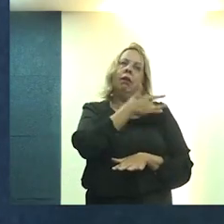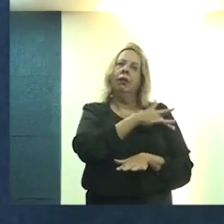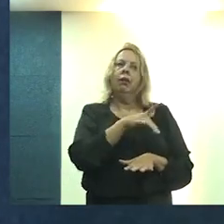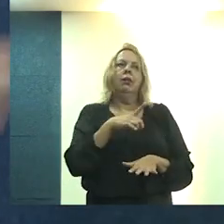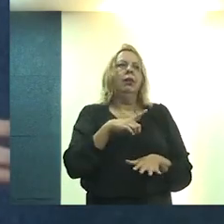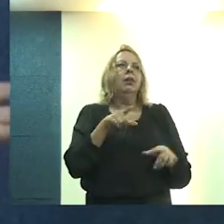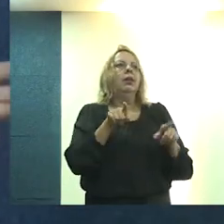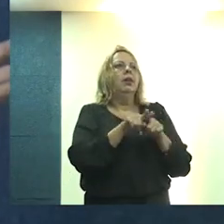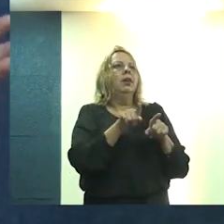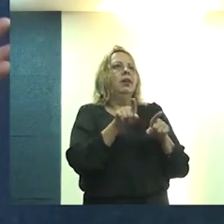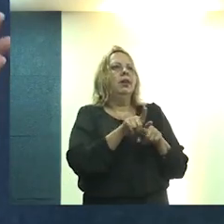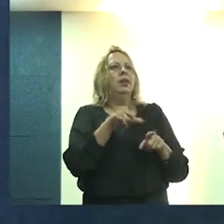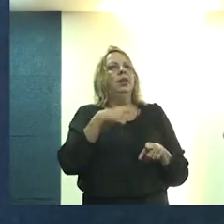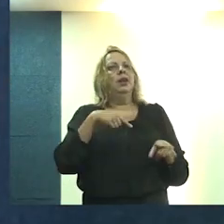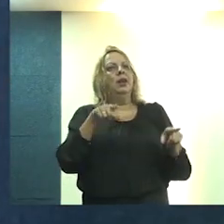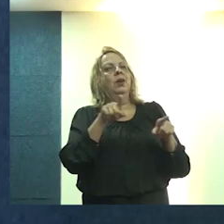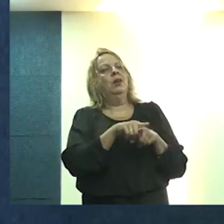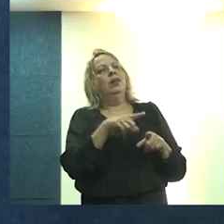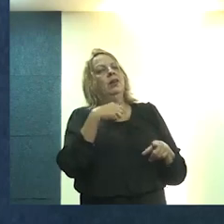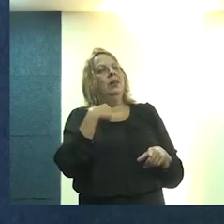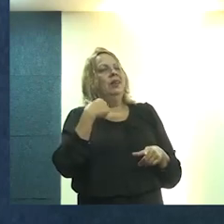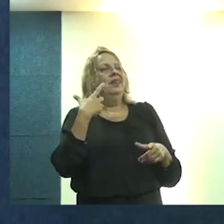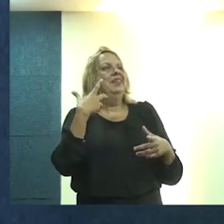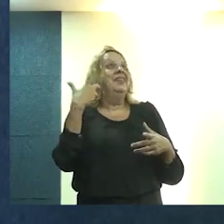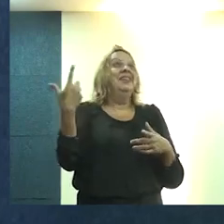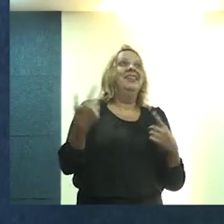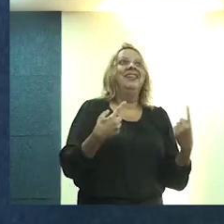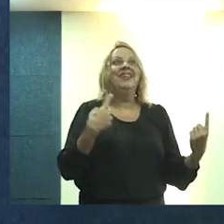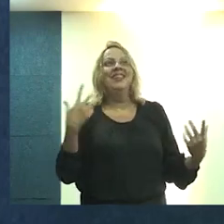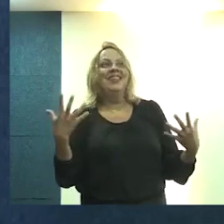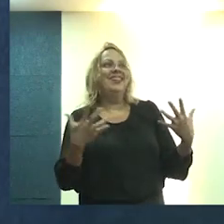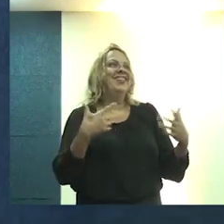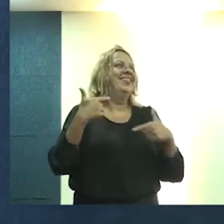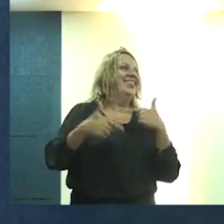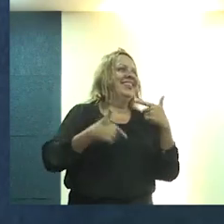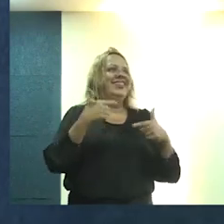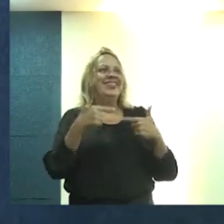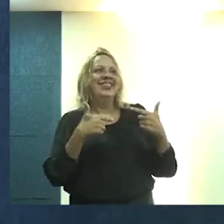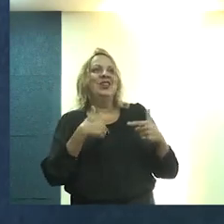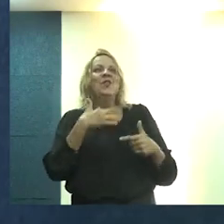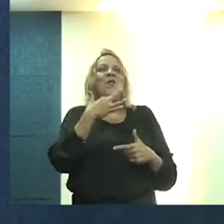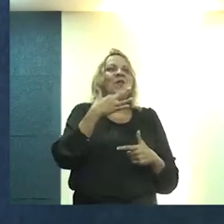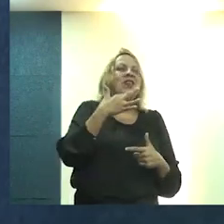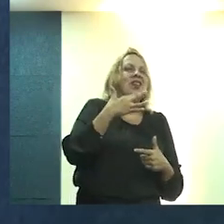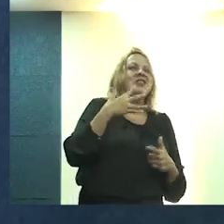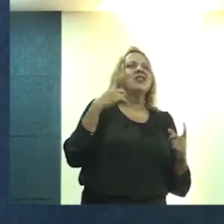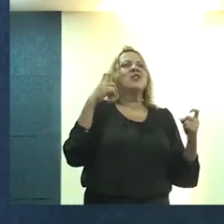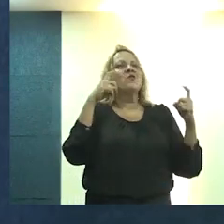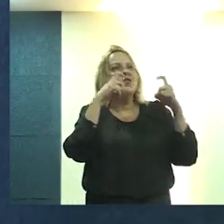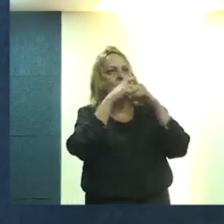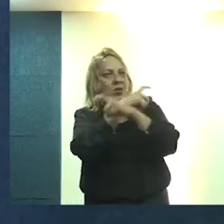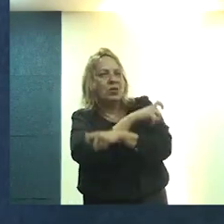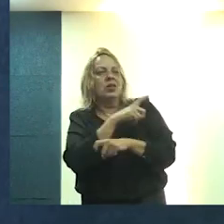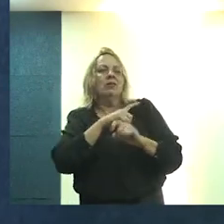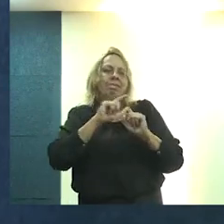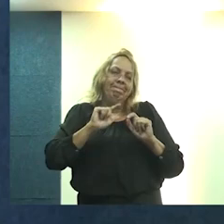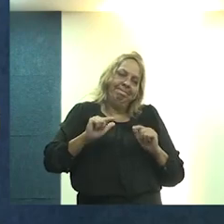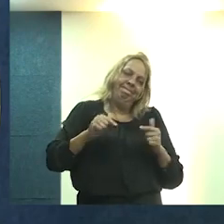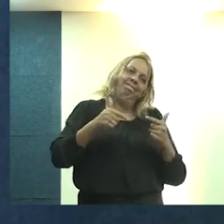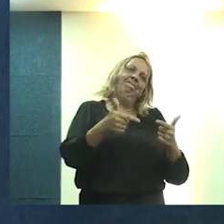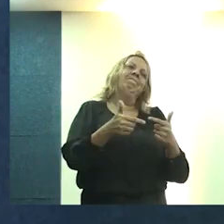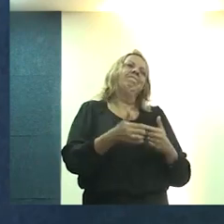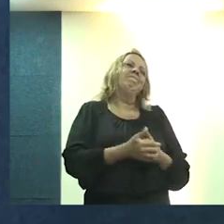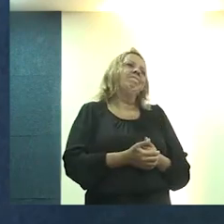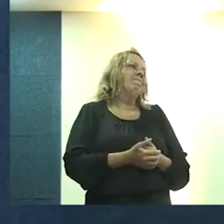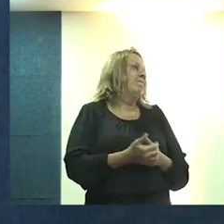que nem ela, pinto no lixo, no meio de todo mundo que trabalha com isso, conhece as dificuldades que a gente enfrenta.